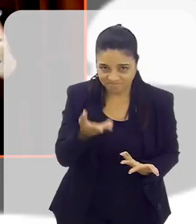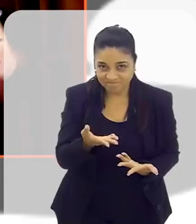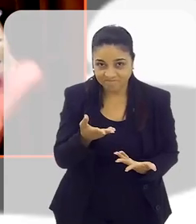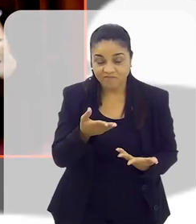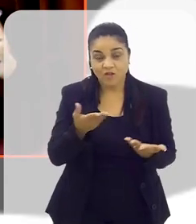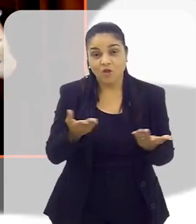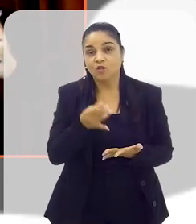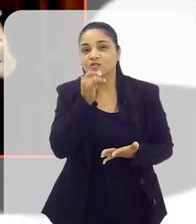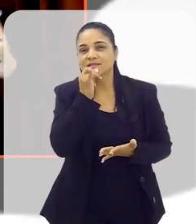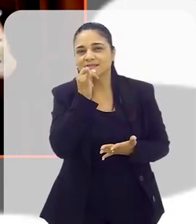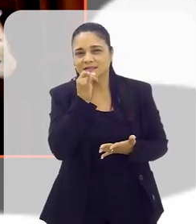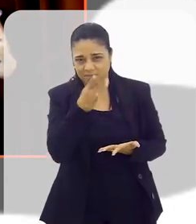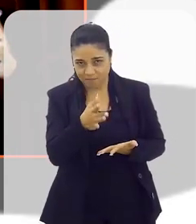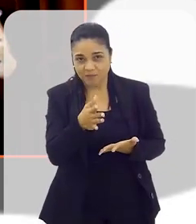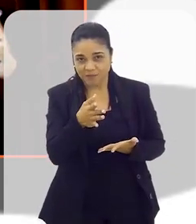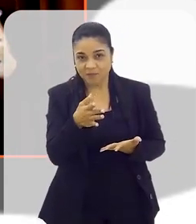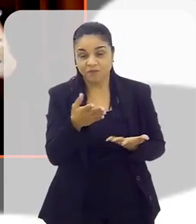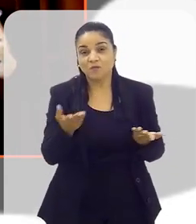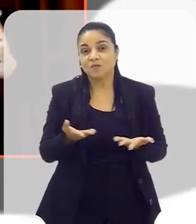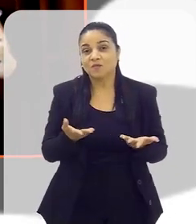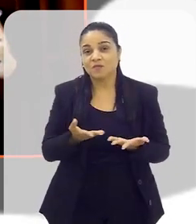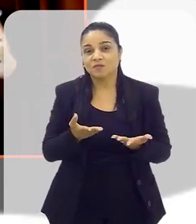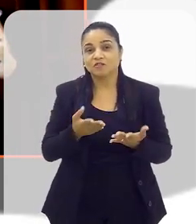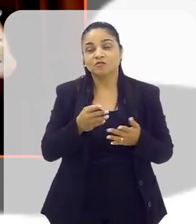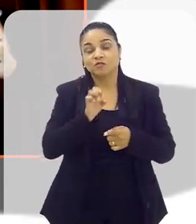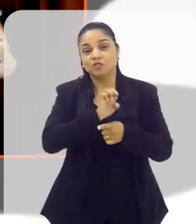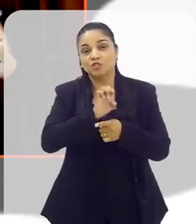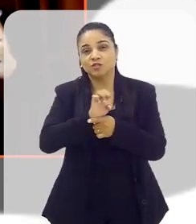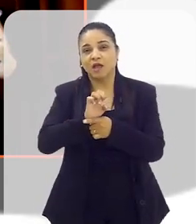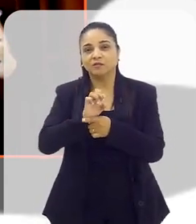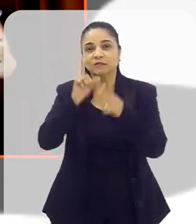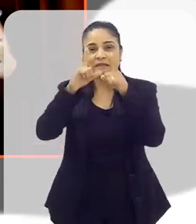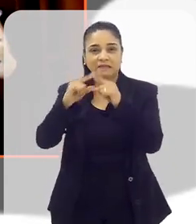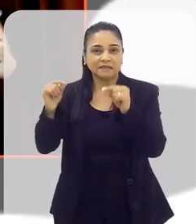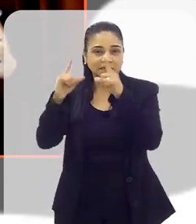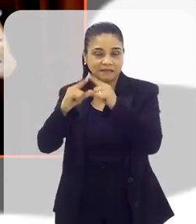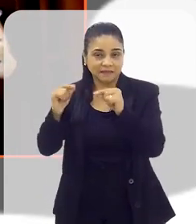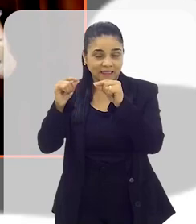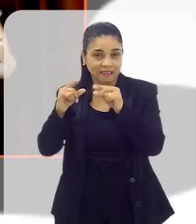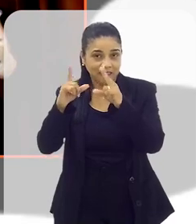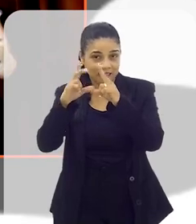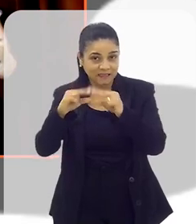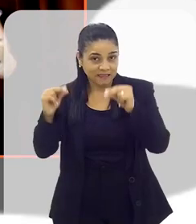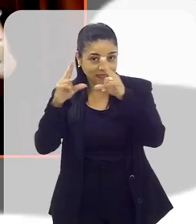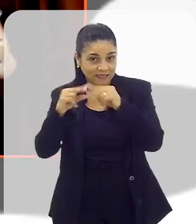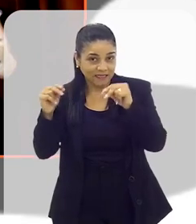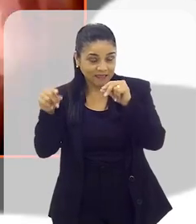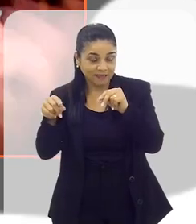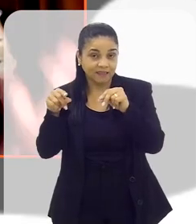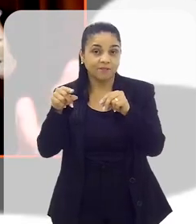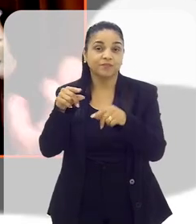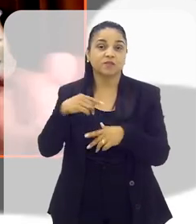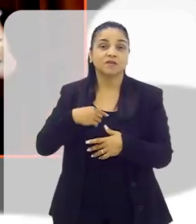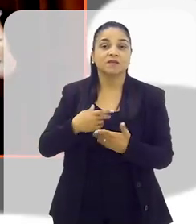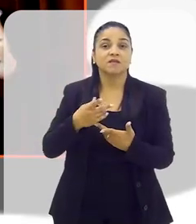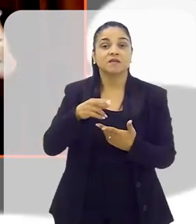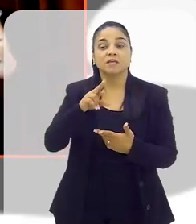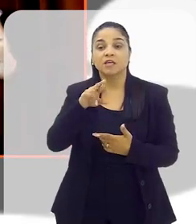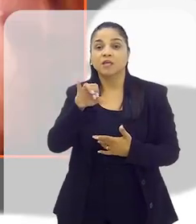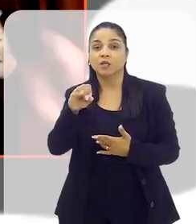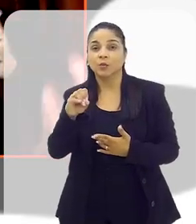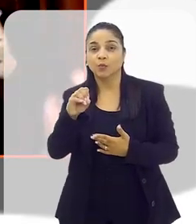Um exemplo que a gente tem hoje, Cláudia, são os estados de Santa Catarina e Rio Grande do Sul. Santa Catarina, por exemplo,